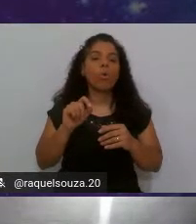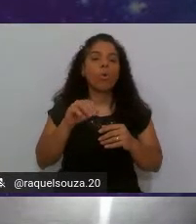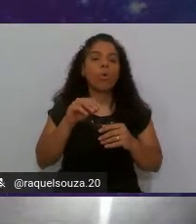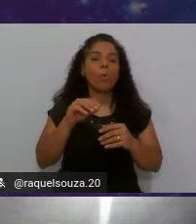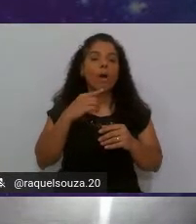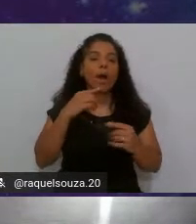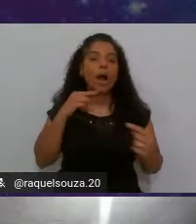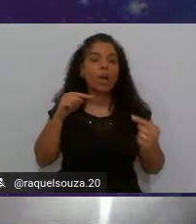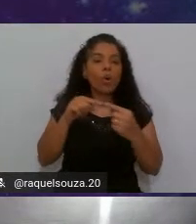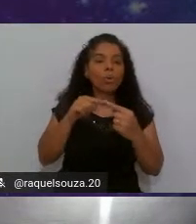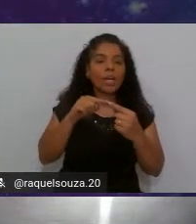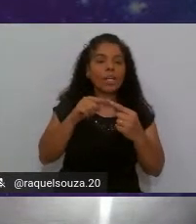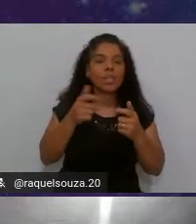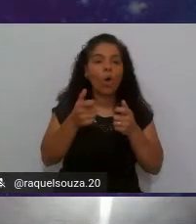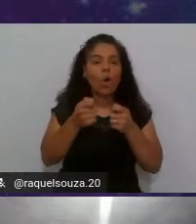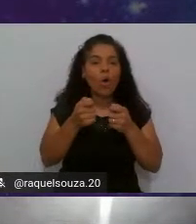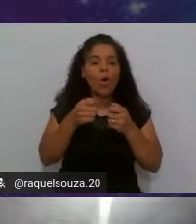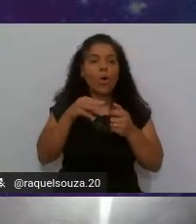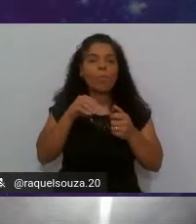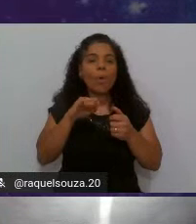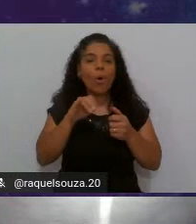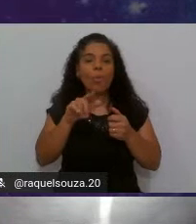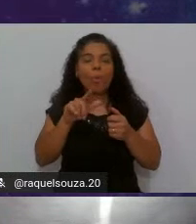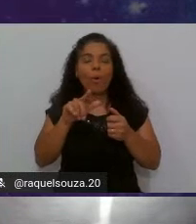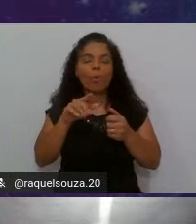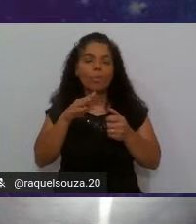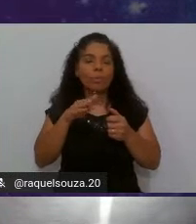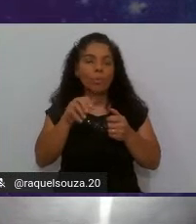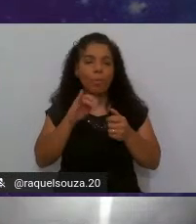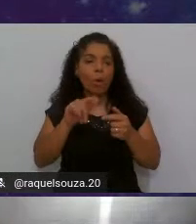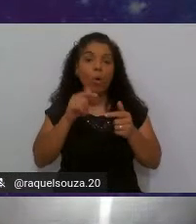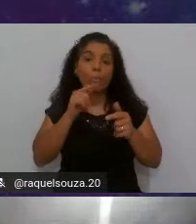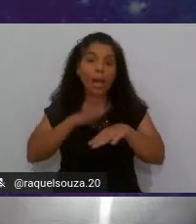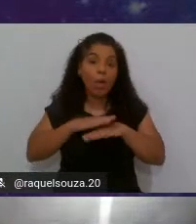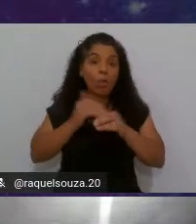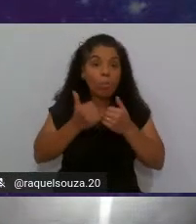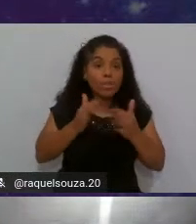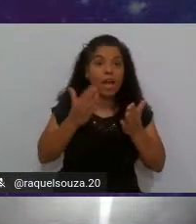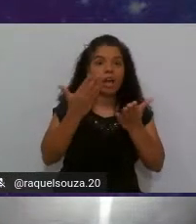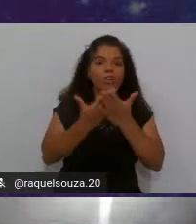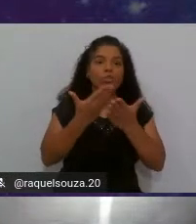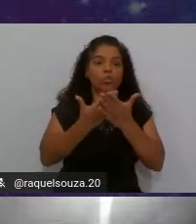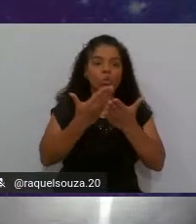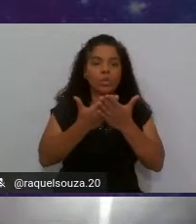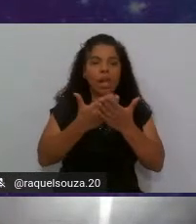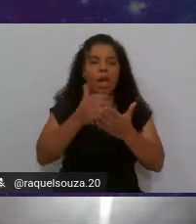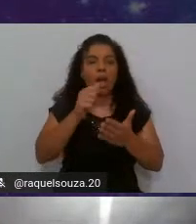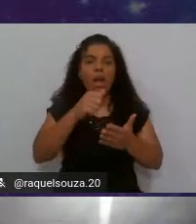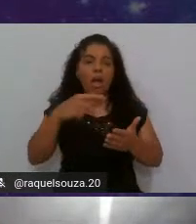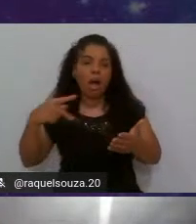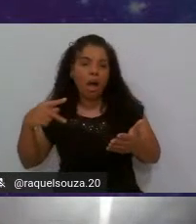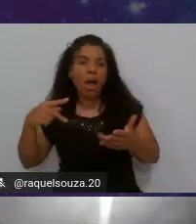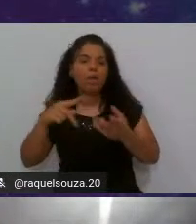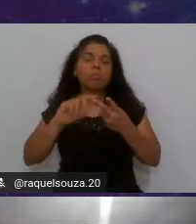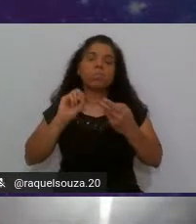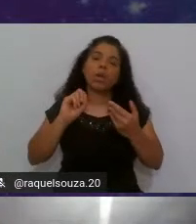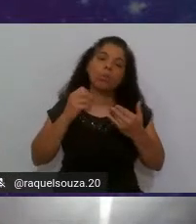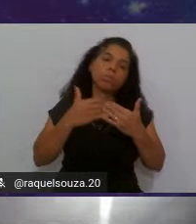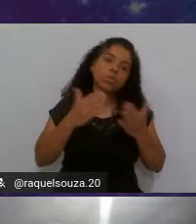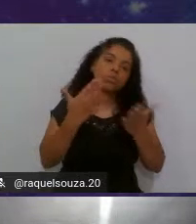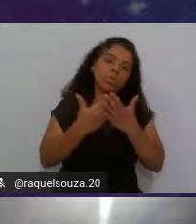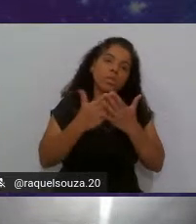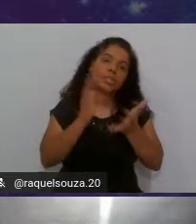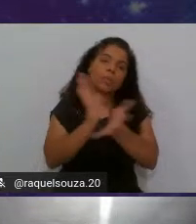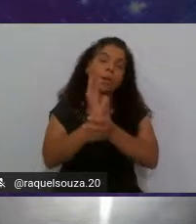mobile é para eu para eu começar a estudar Appium né começar a estudar essa parte de